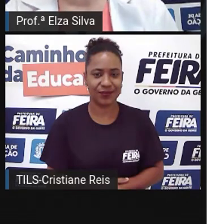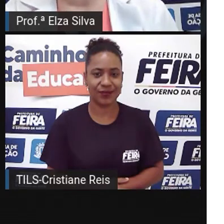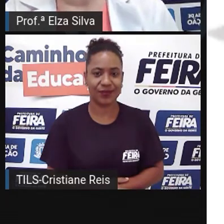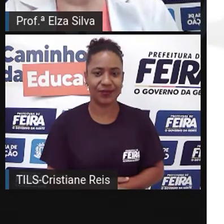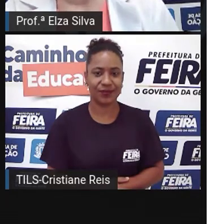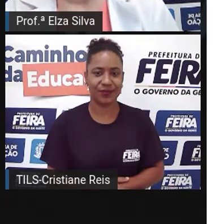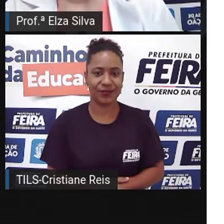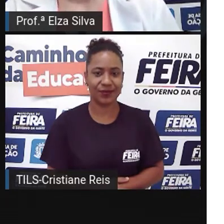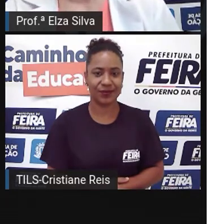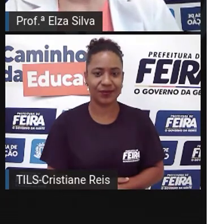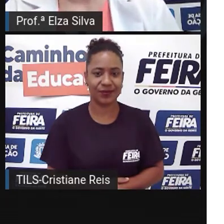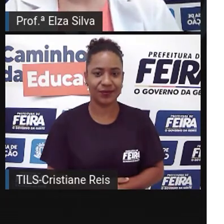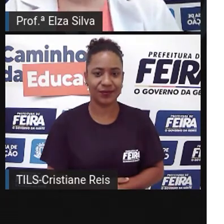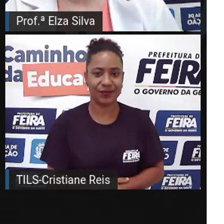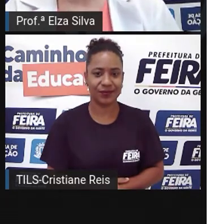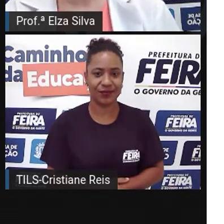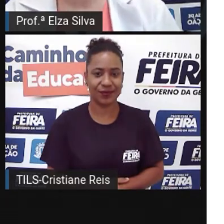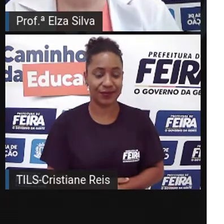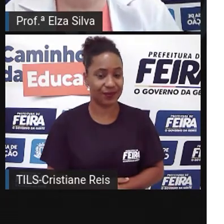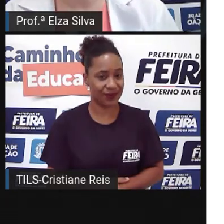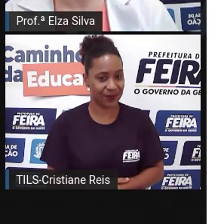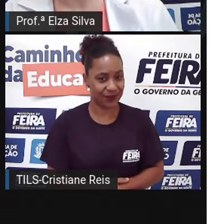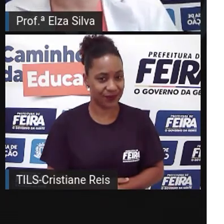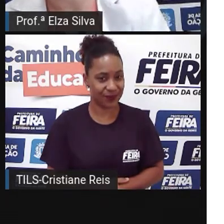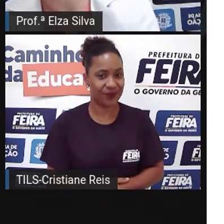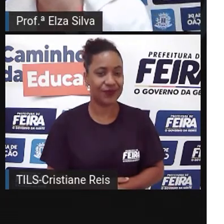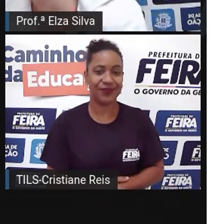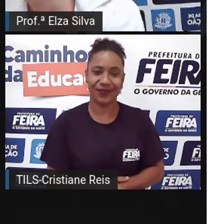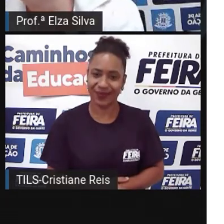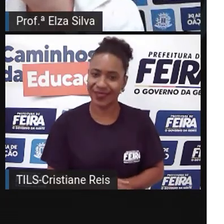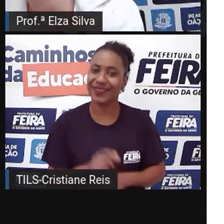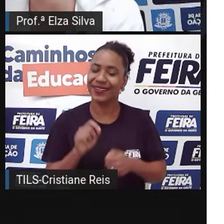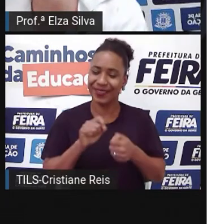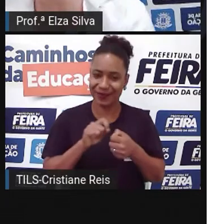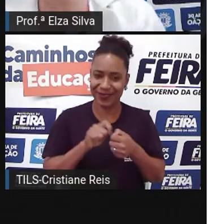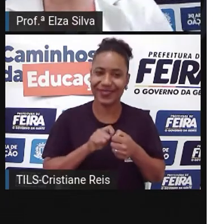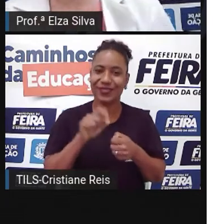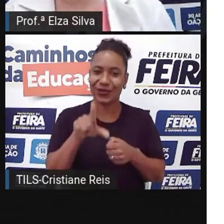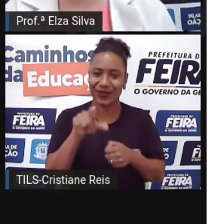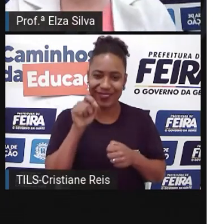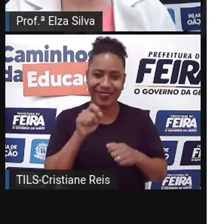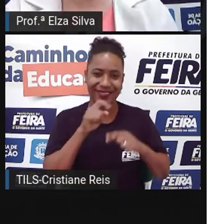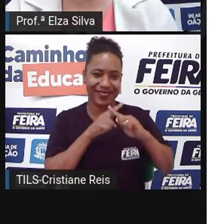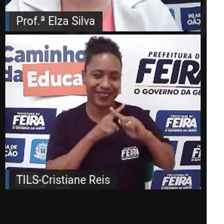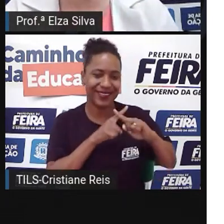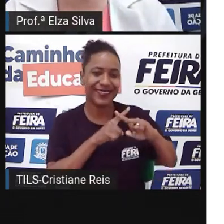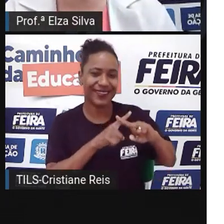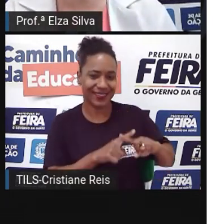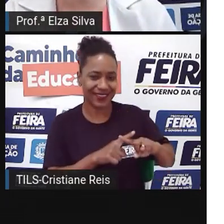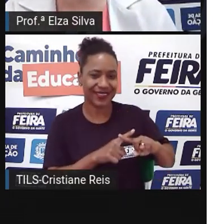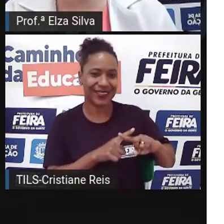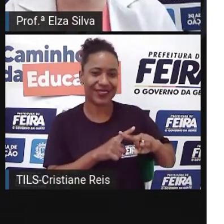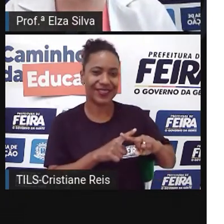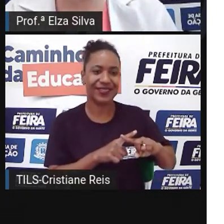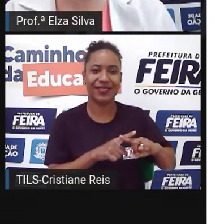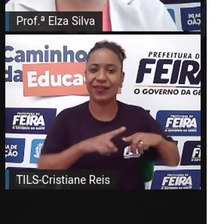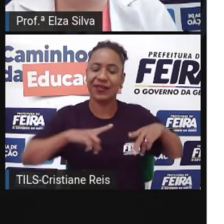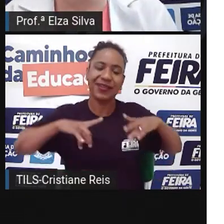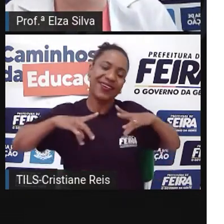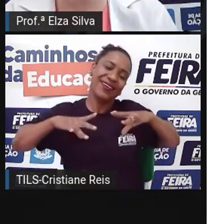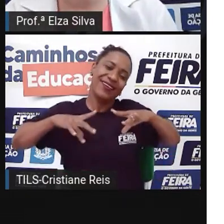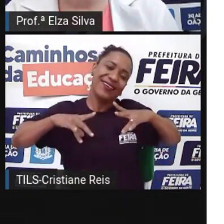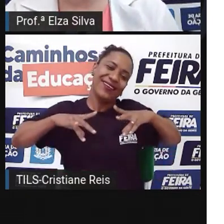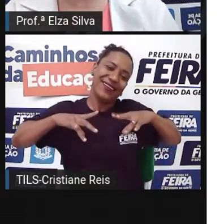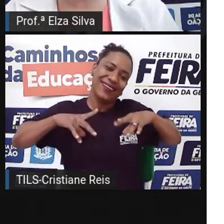To have nothing to do Também escolhi Porque eu quero ter essa oportunidade De ficar sem fazer